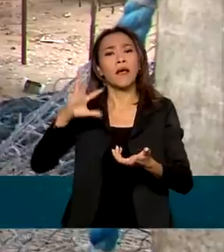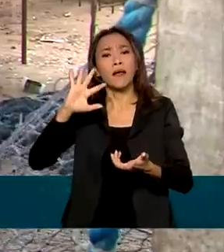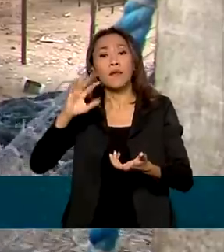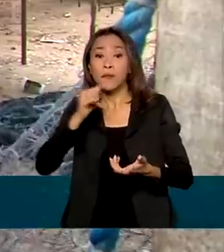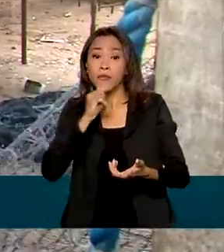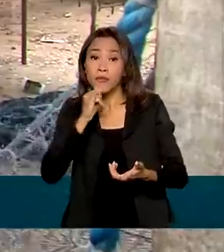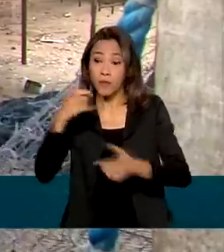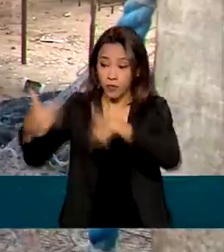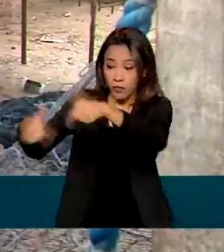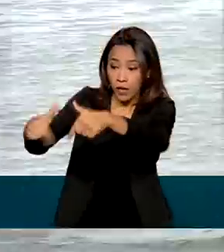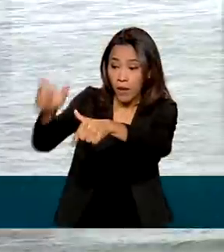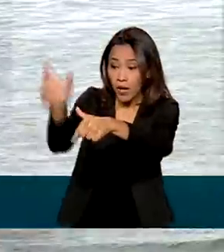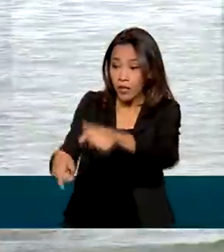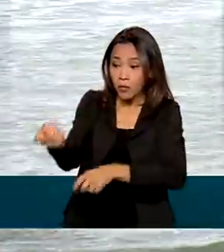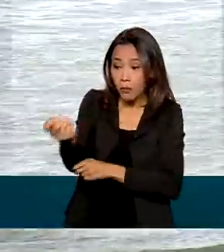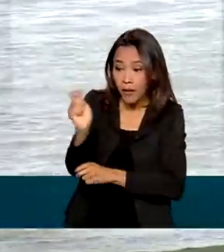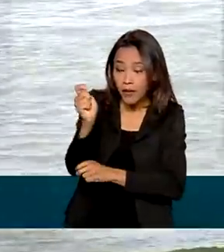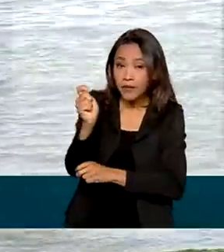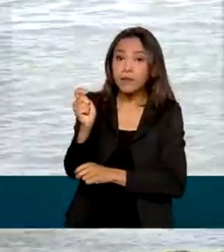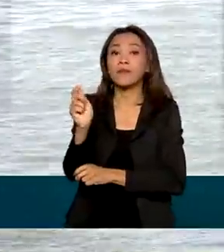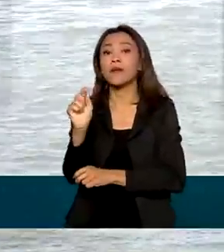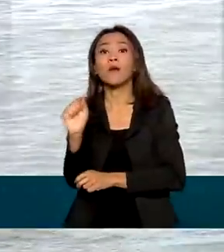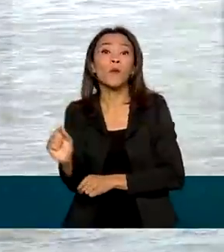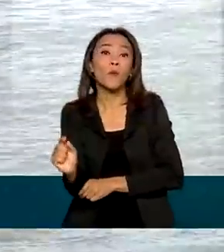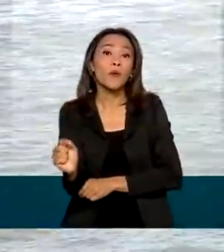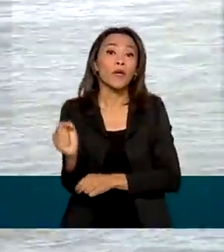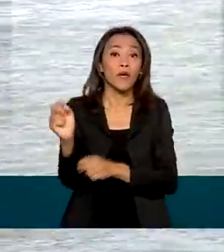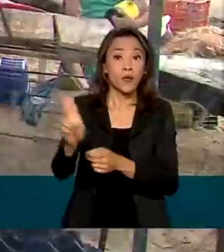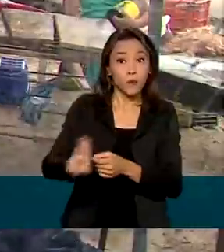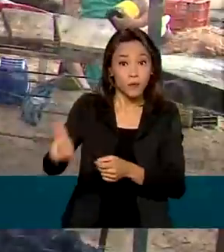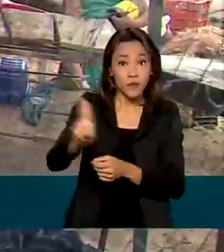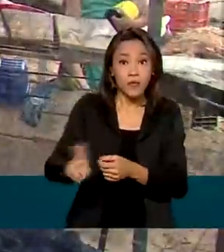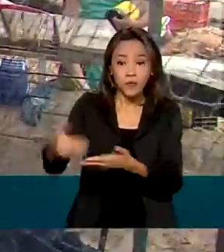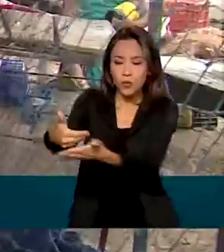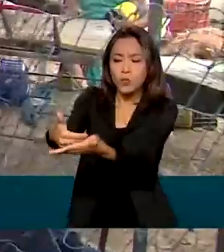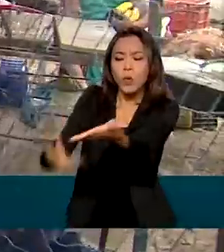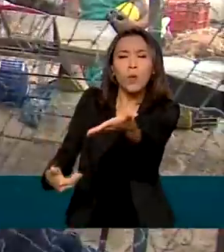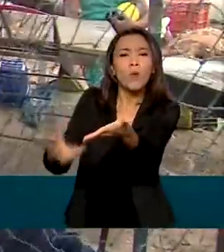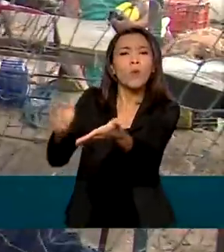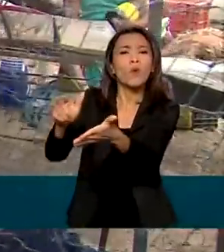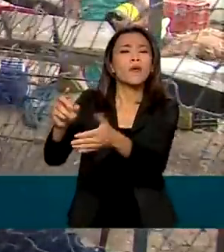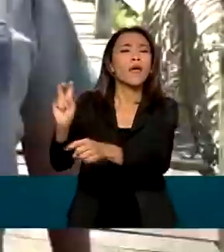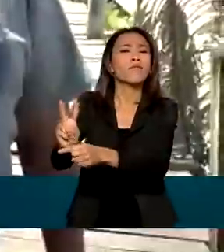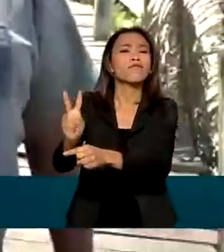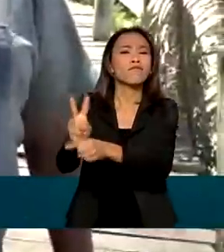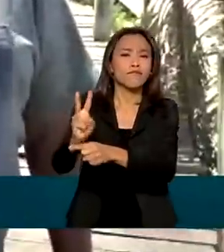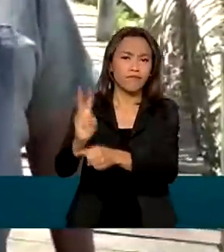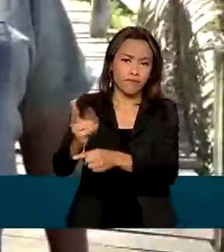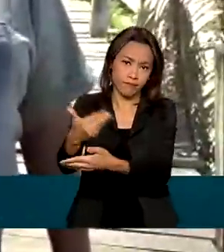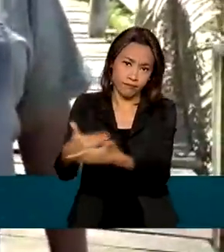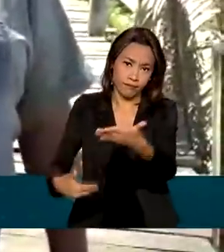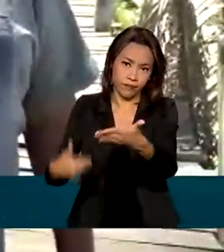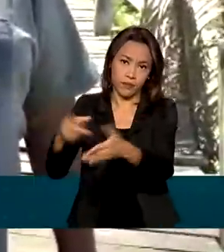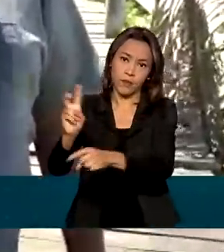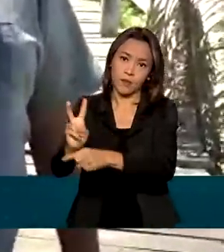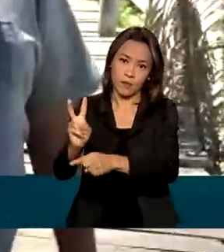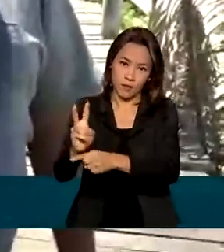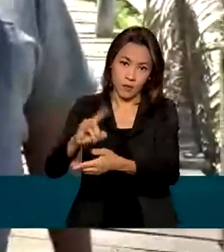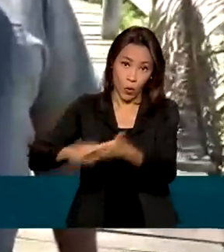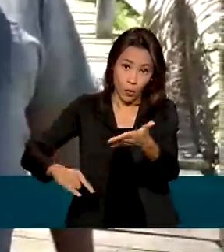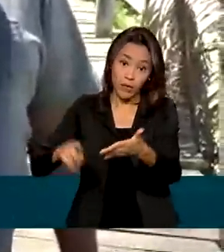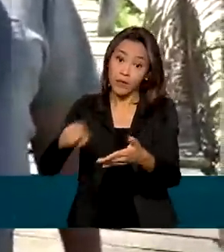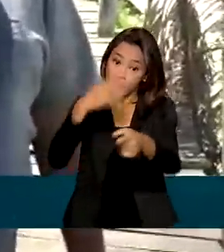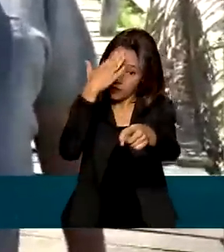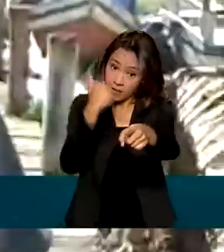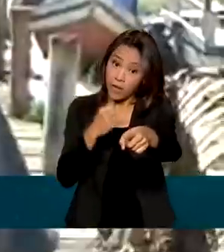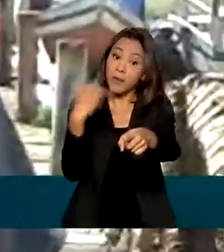estão exercendo a atividade de pesca por meio de protocolo, que é o registro provisório. A Demar sabe a importância de